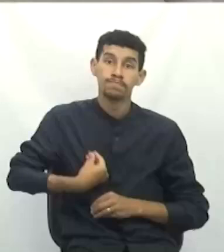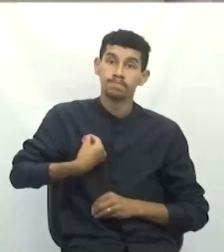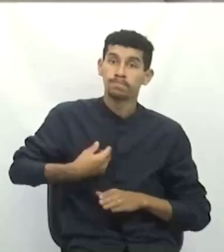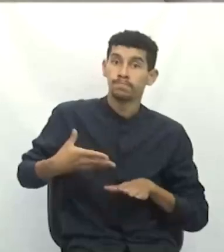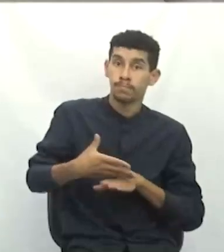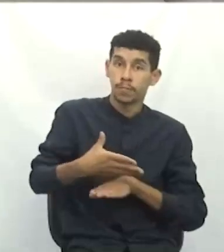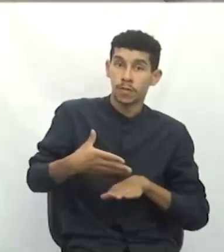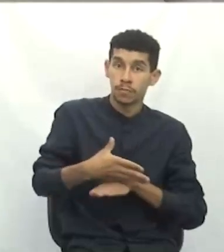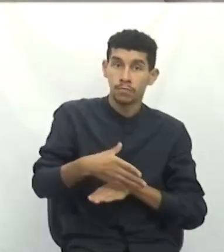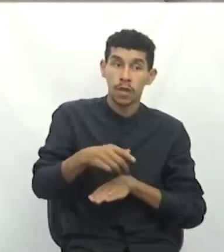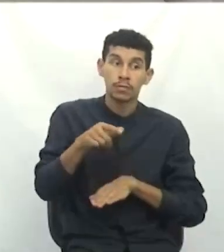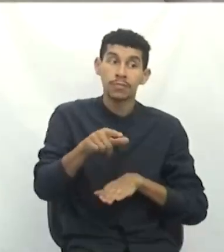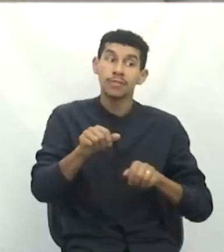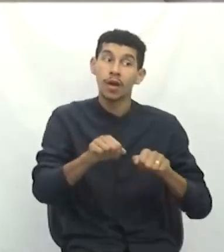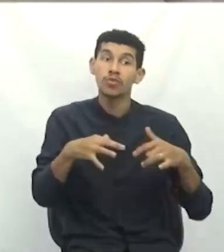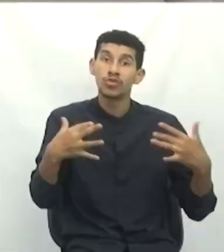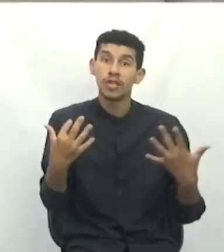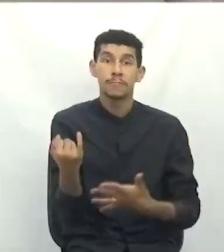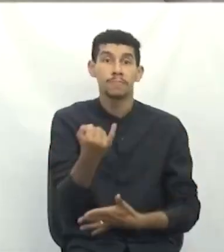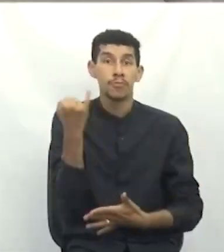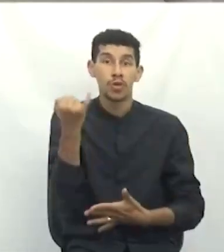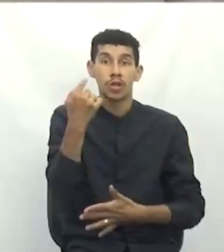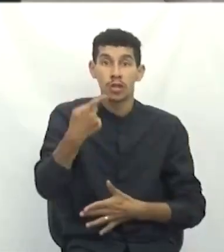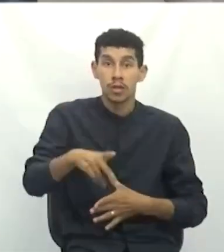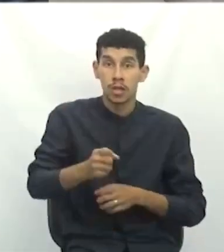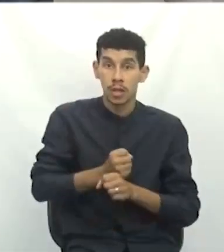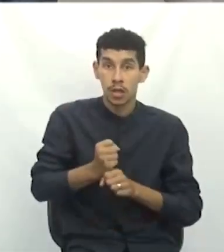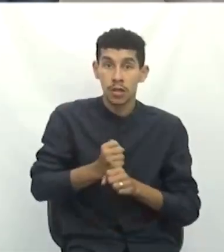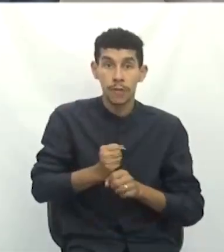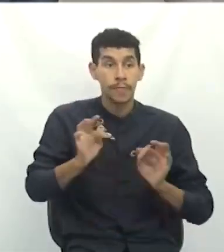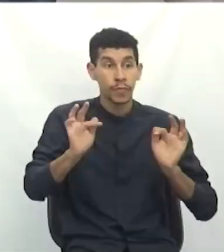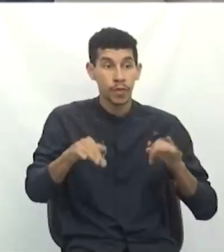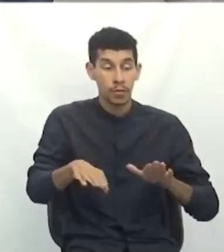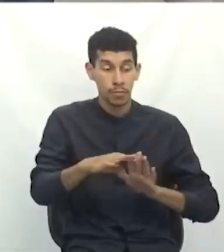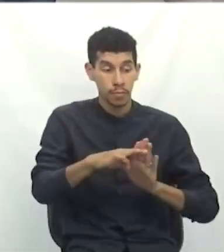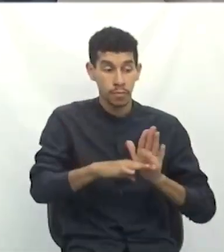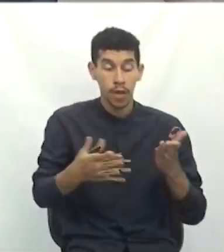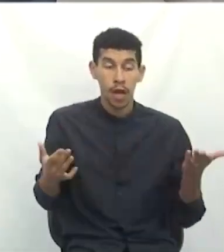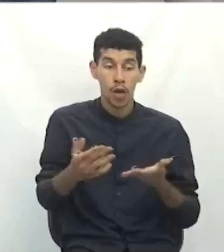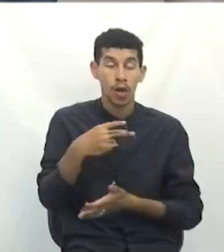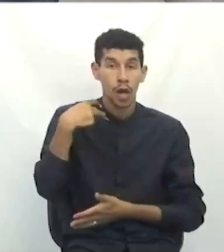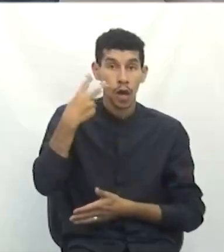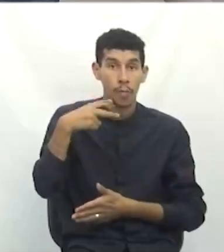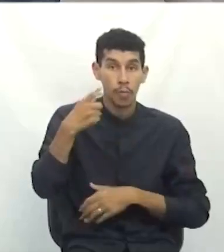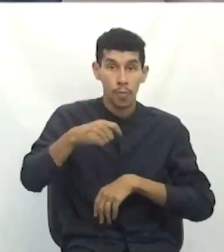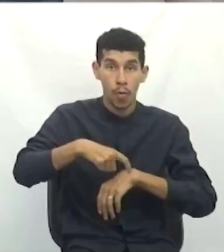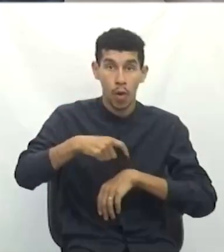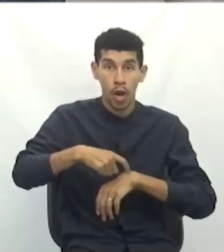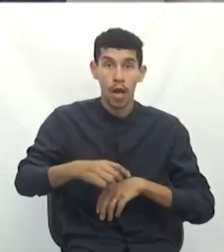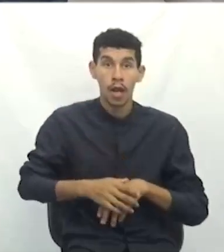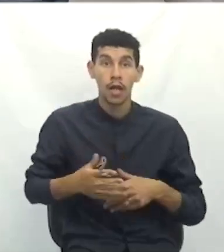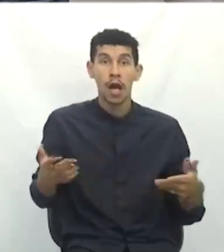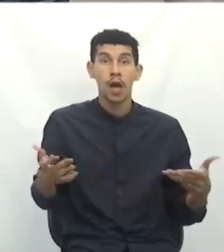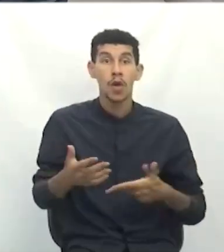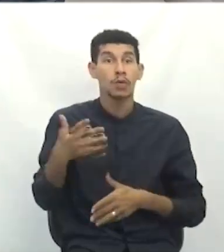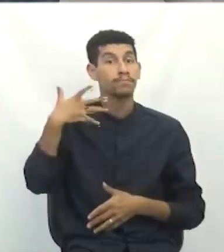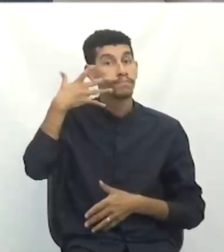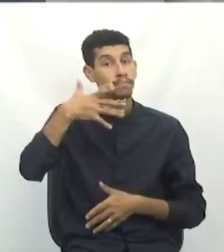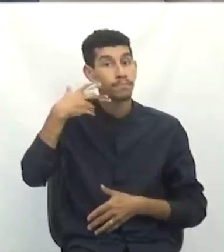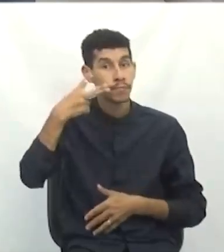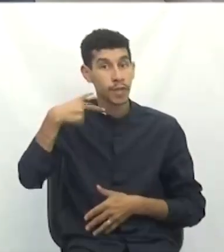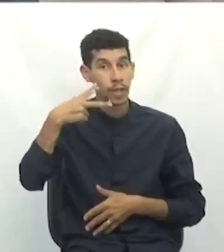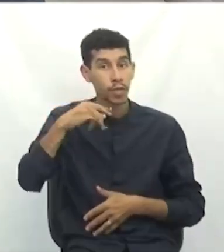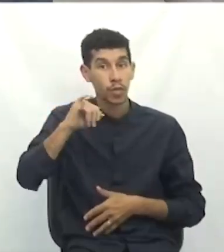audiência, talvez a mais importante desse ano. Terminado o expediente, passamos agora para o horário político, com a palavra o